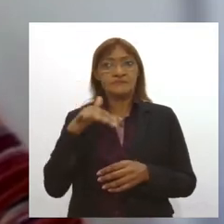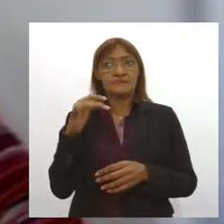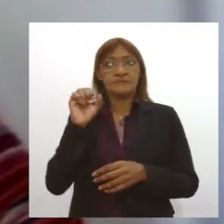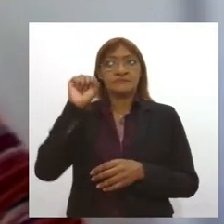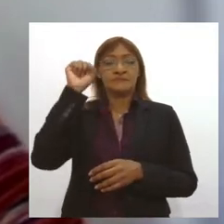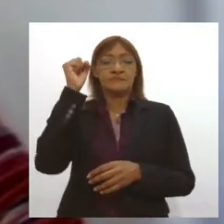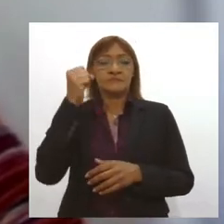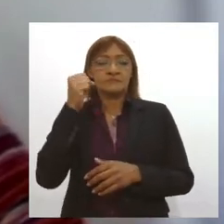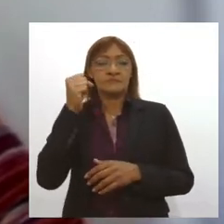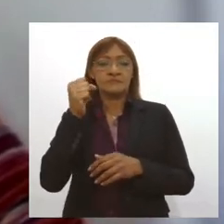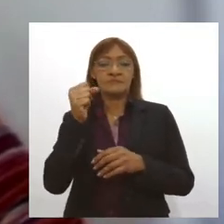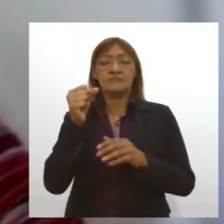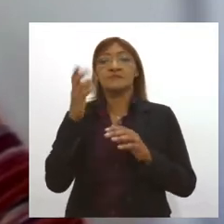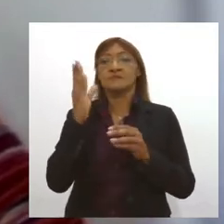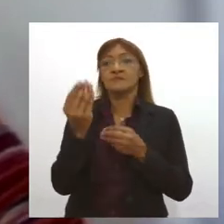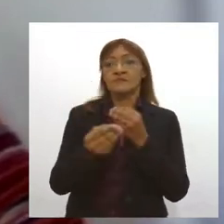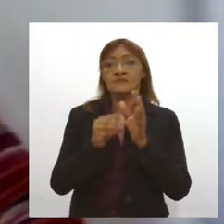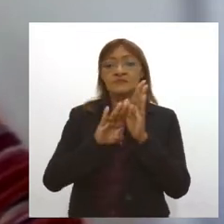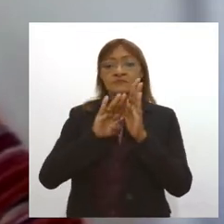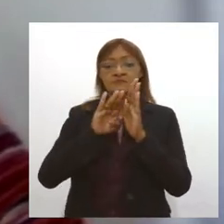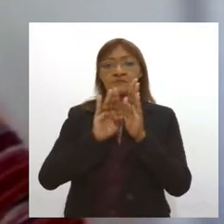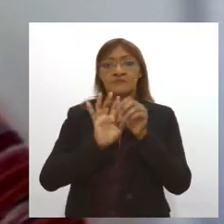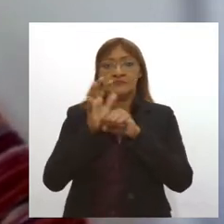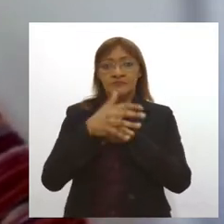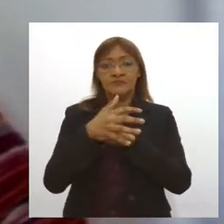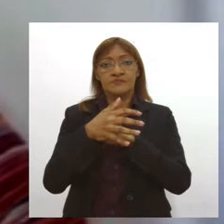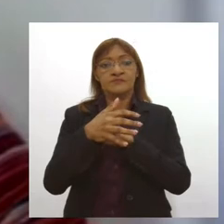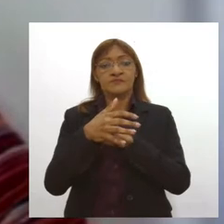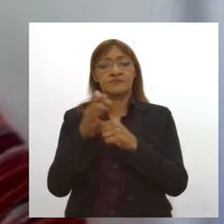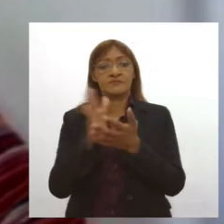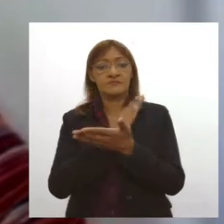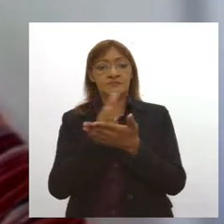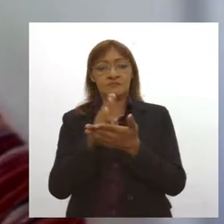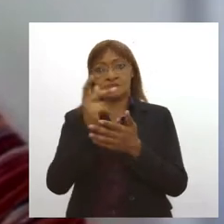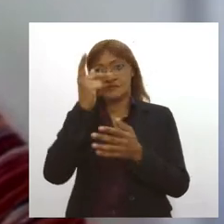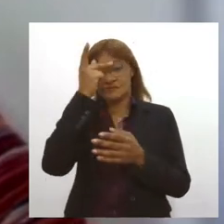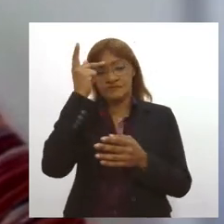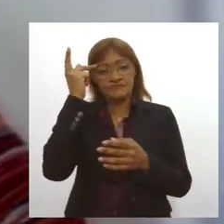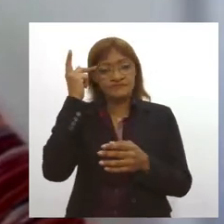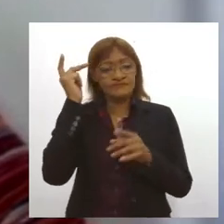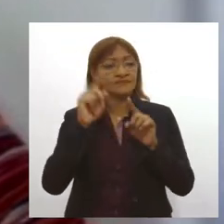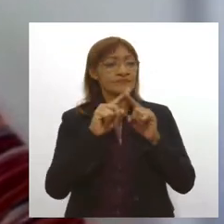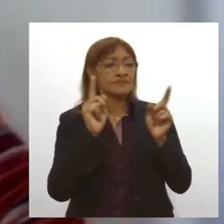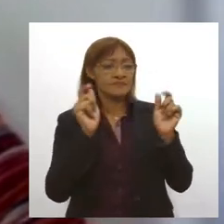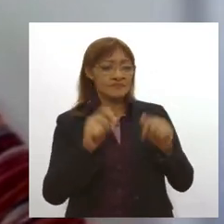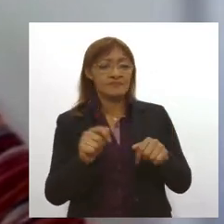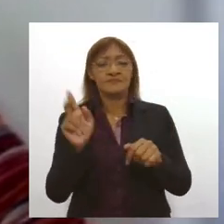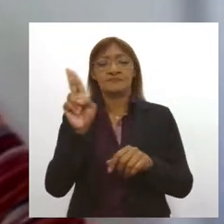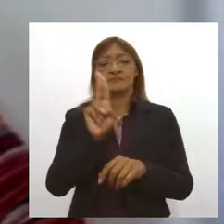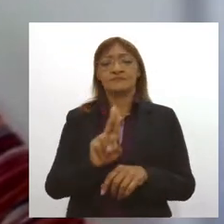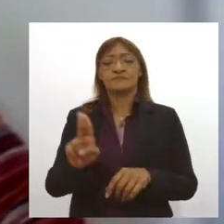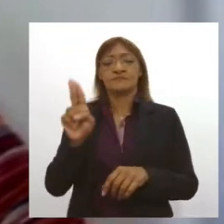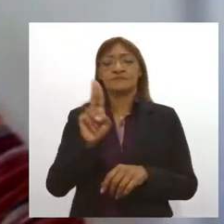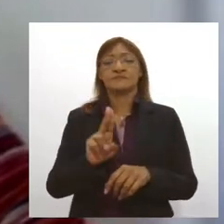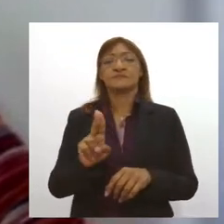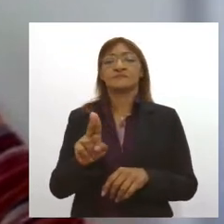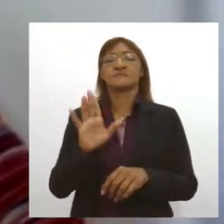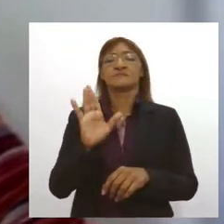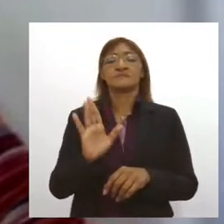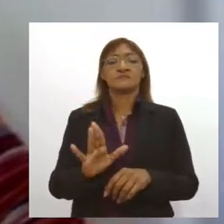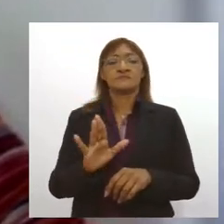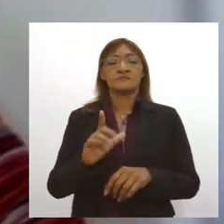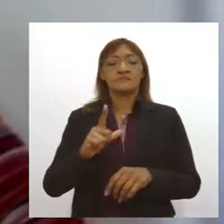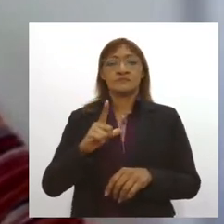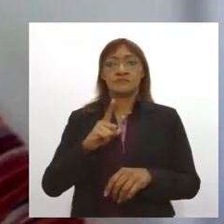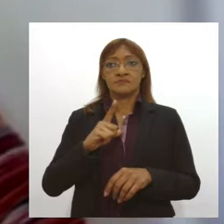visto uma piora no quadro, inclusive de alguns pacientes. E ele está autorizado para uso emergencial em pacientes a partir de